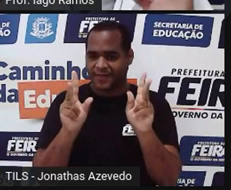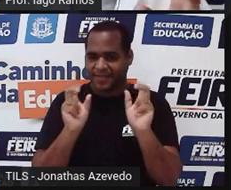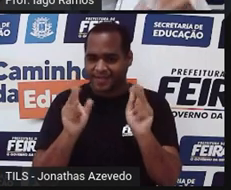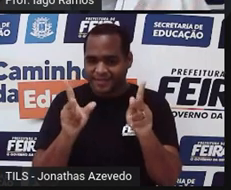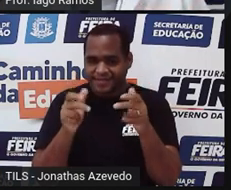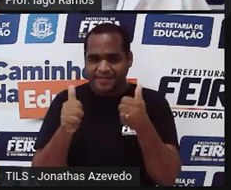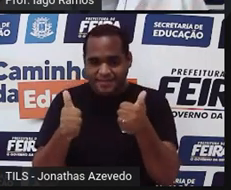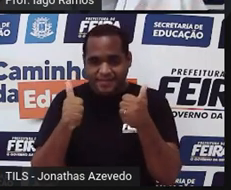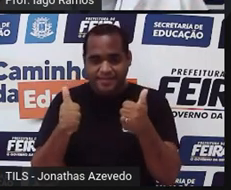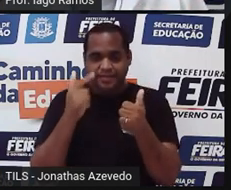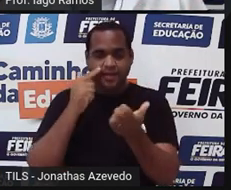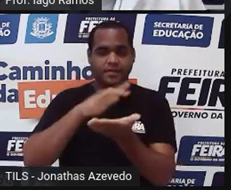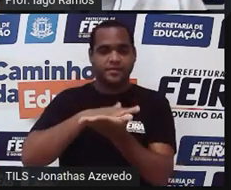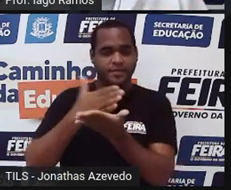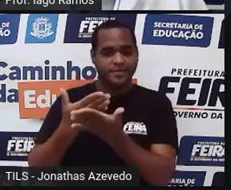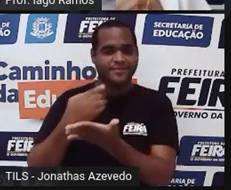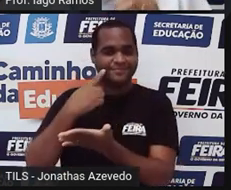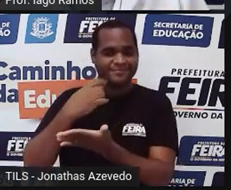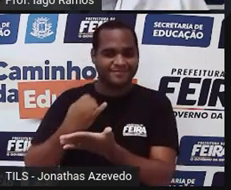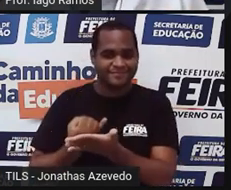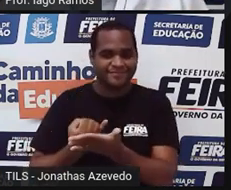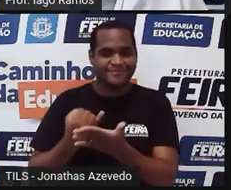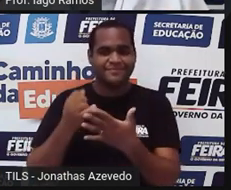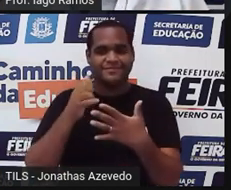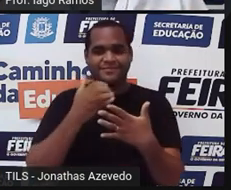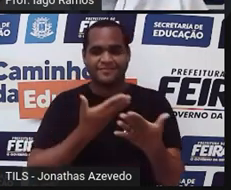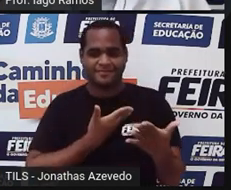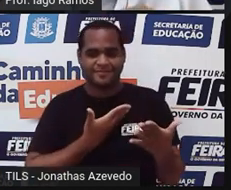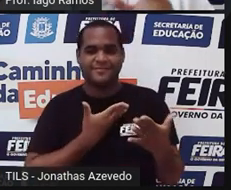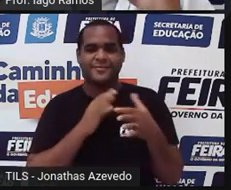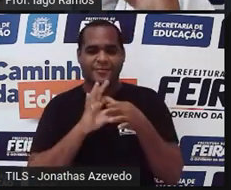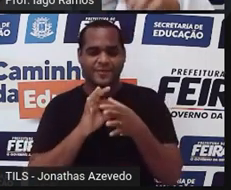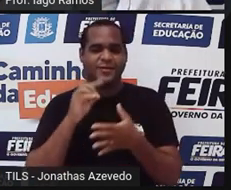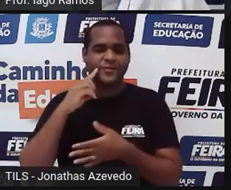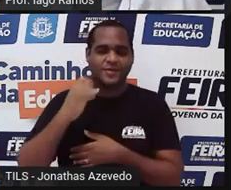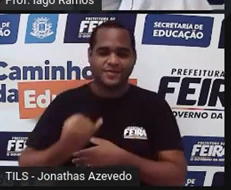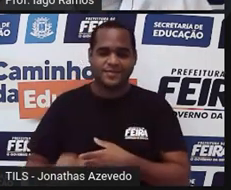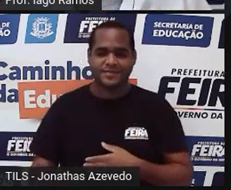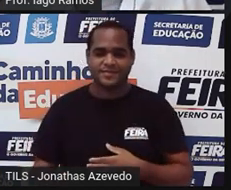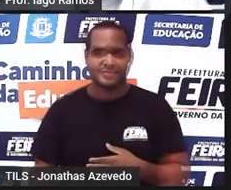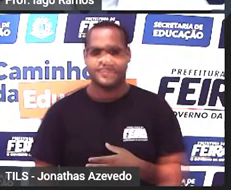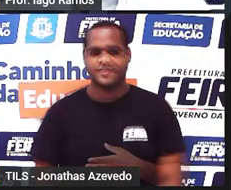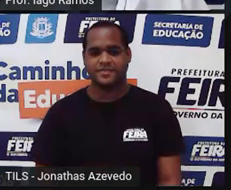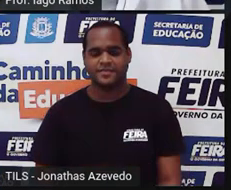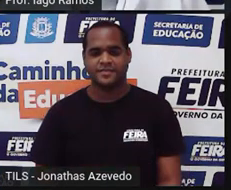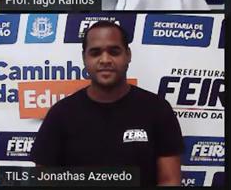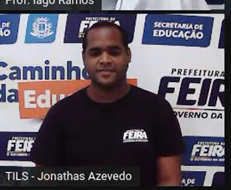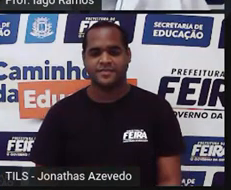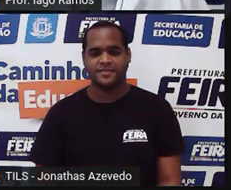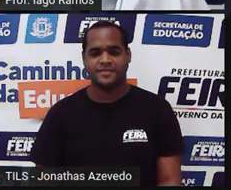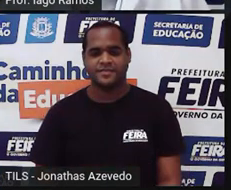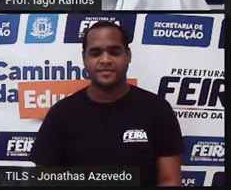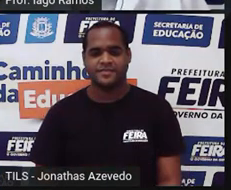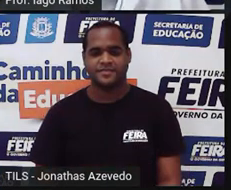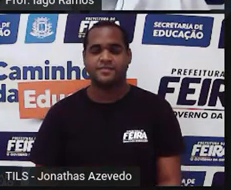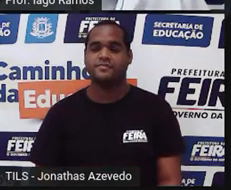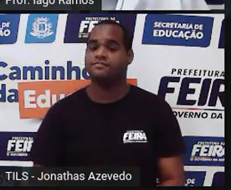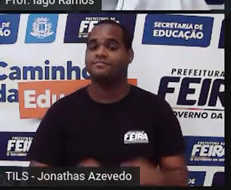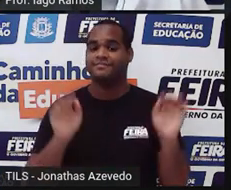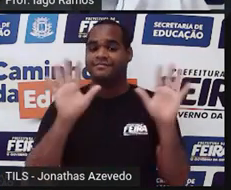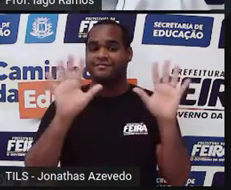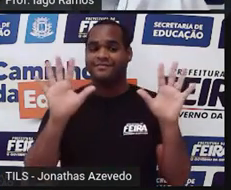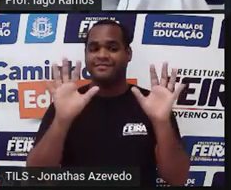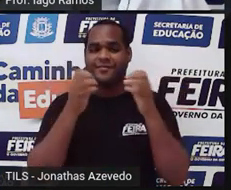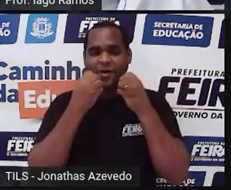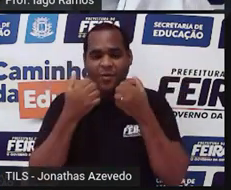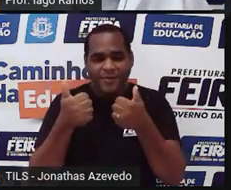E a interpretação aqui do nosso querido amigo Jônatas. Ok? Então, vamos lá. E aí, pessoal. Tudo bem?